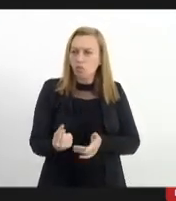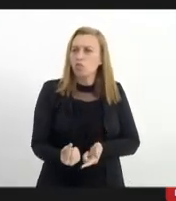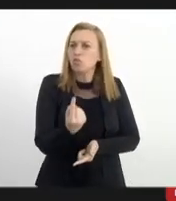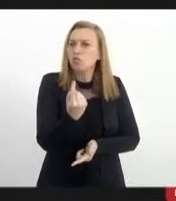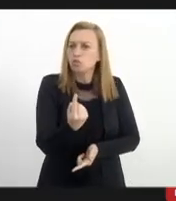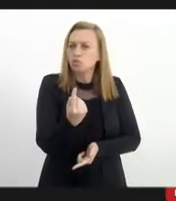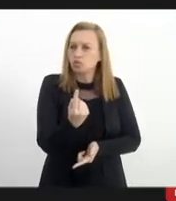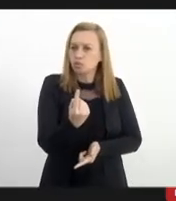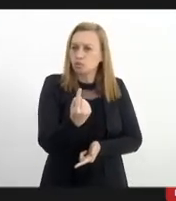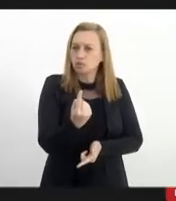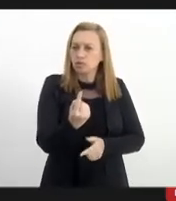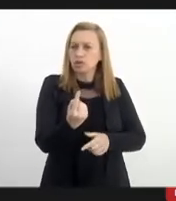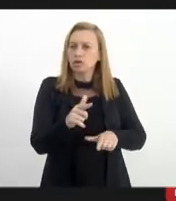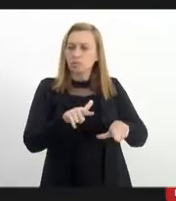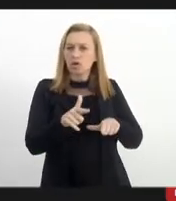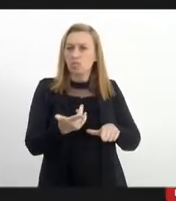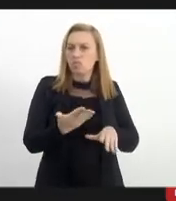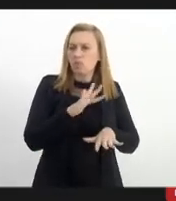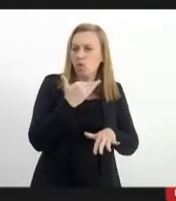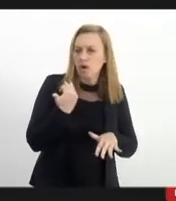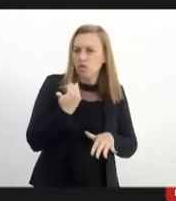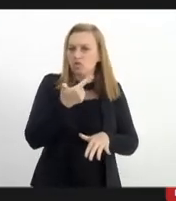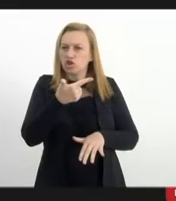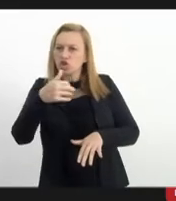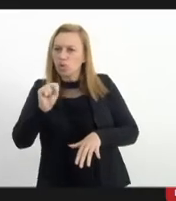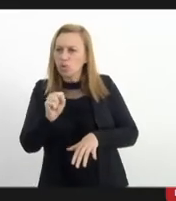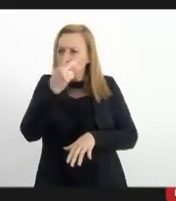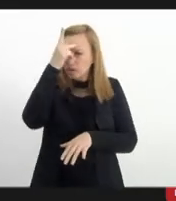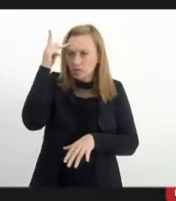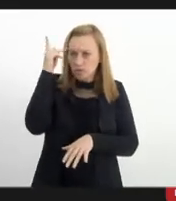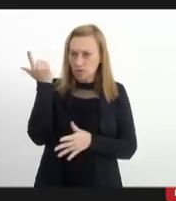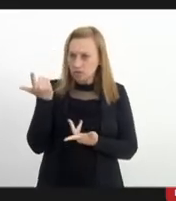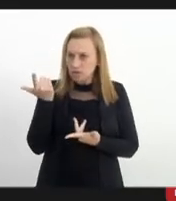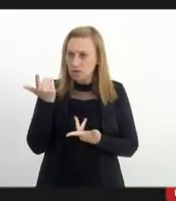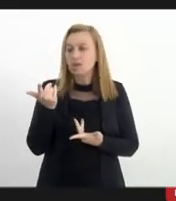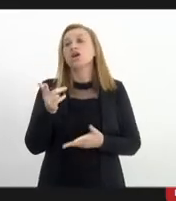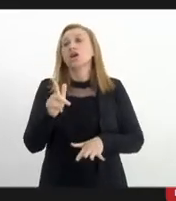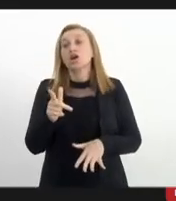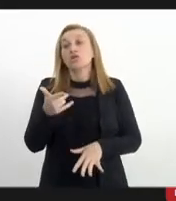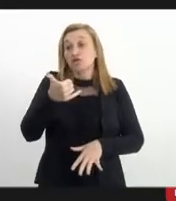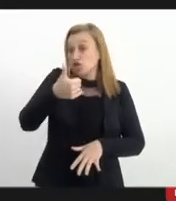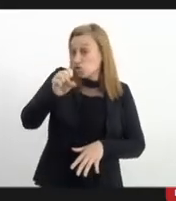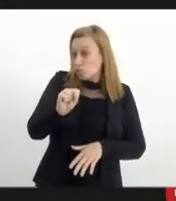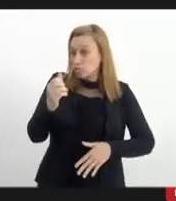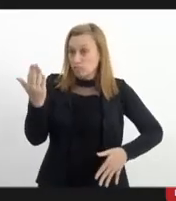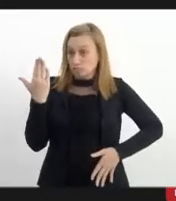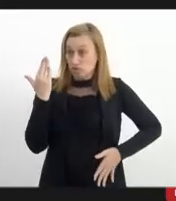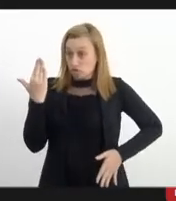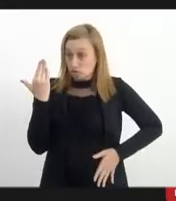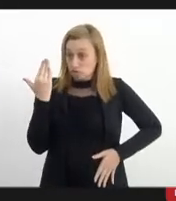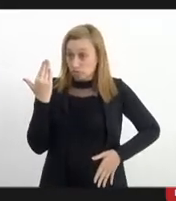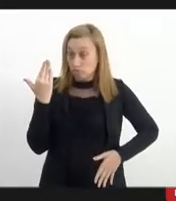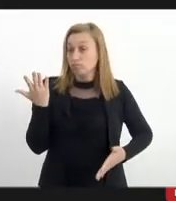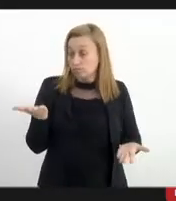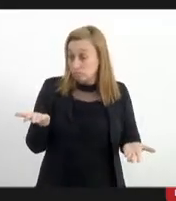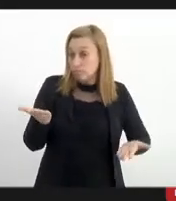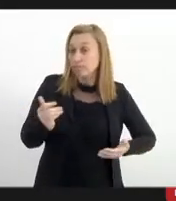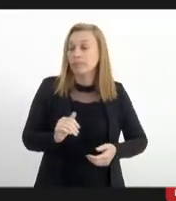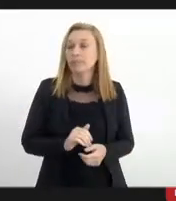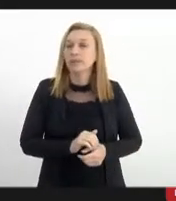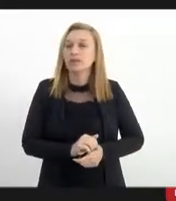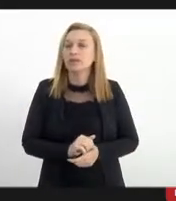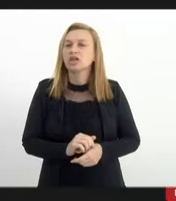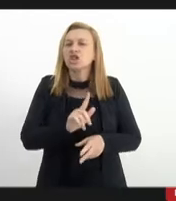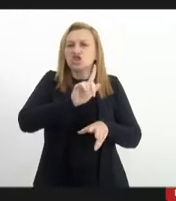morrer 28 pessoas. 28 criminosos, devidamente comprovados, 28 traficantes. Na verdade, foram